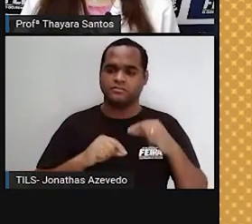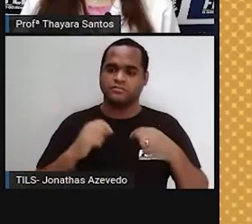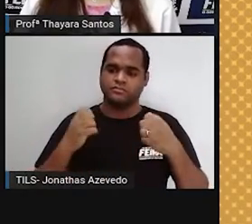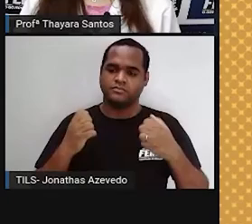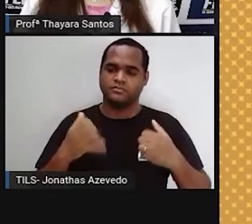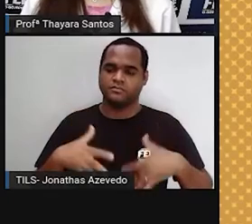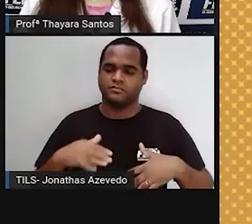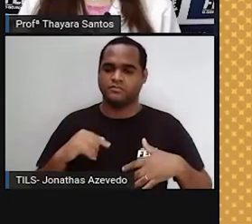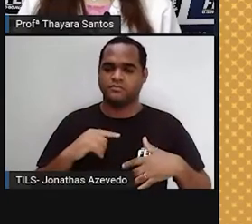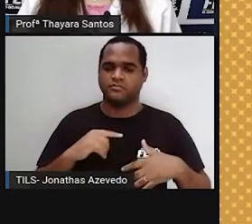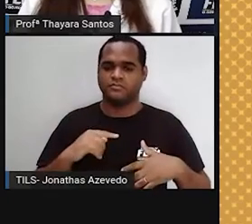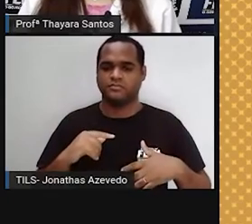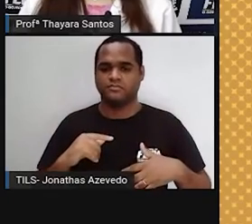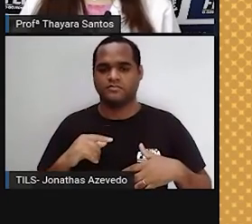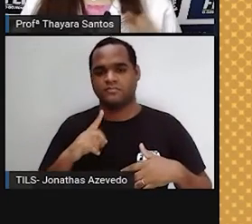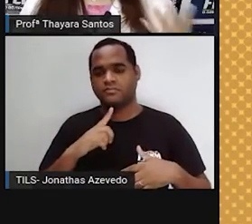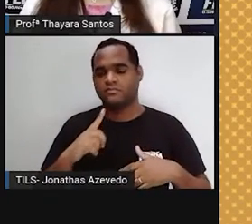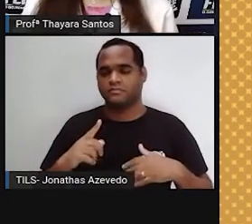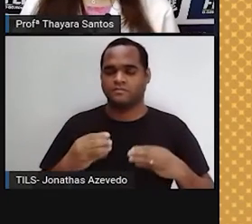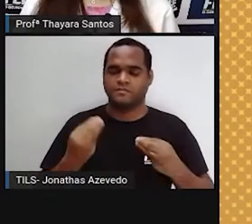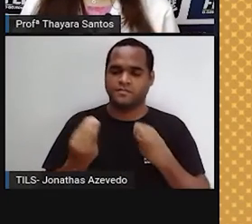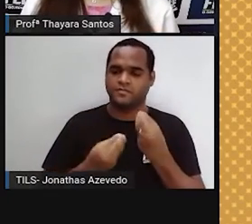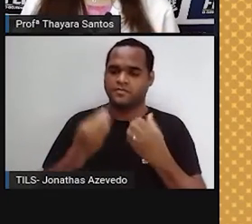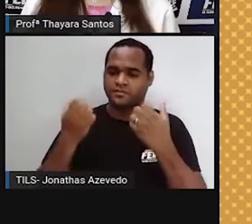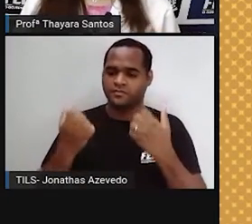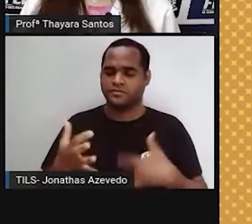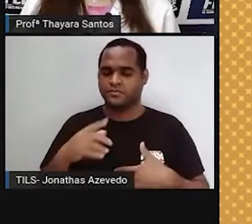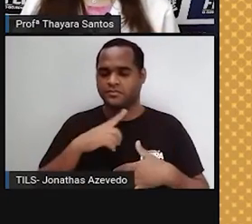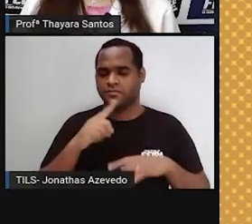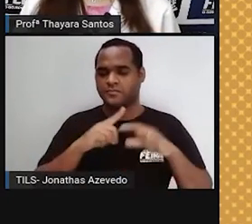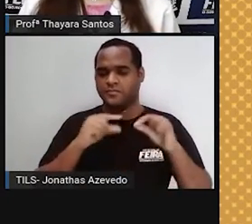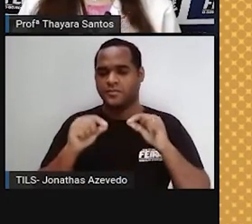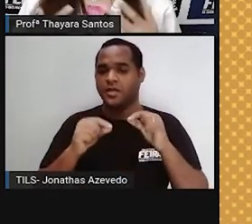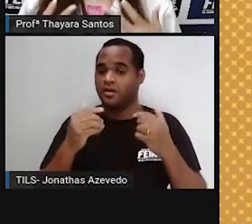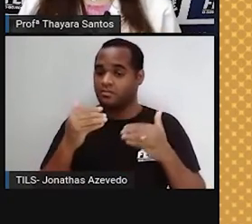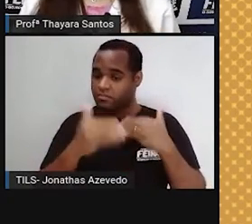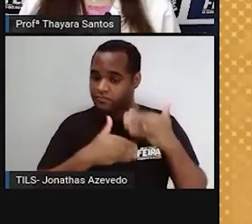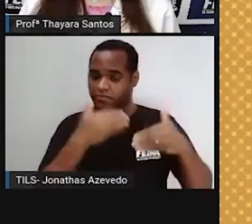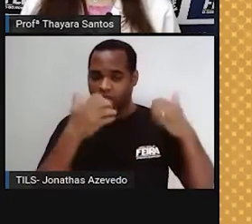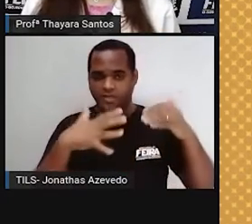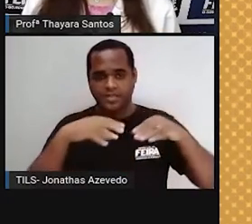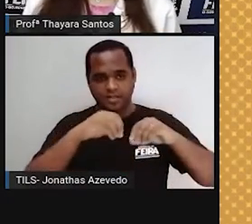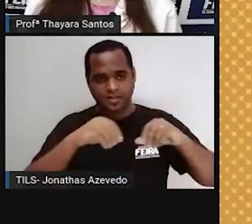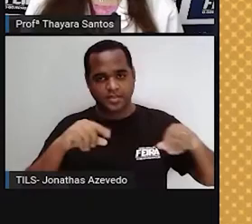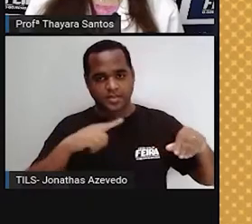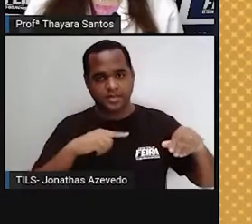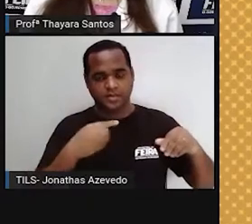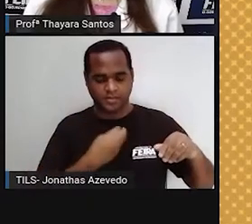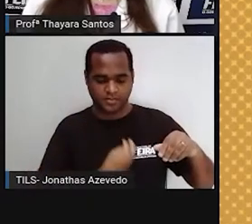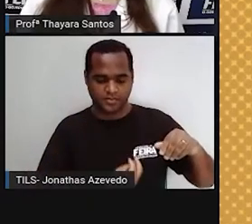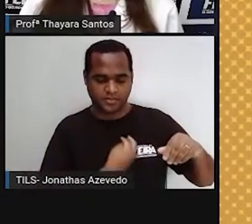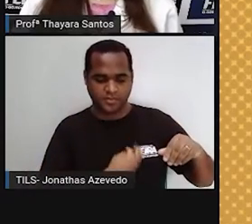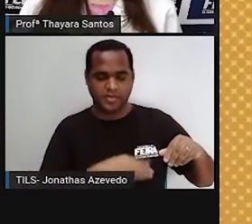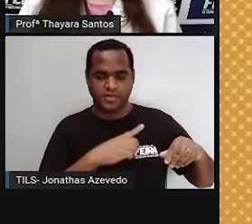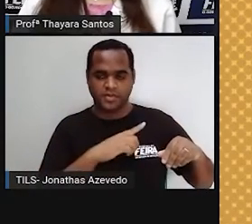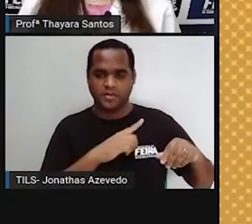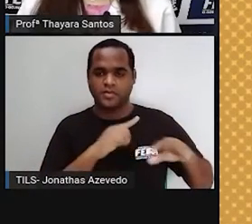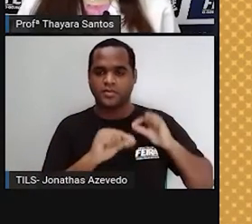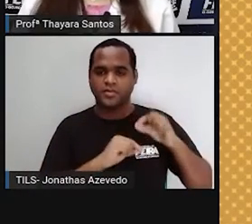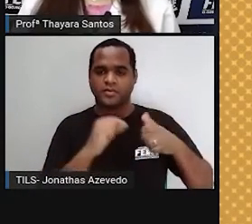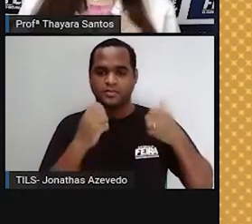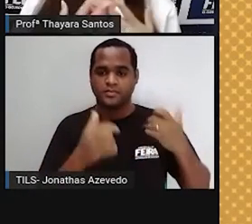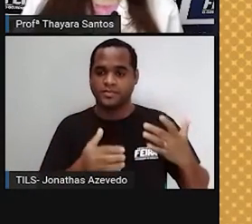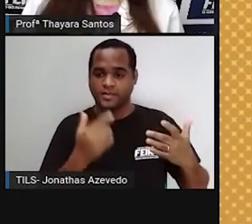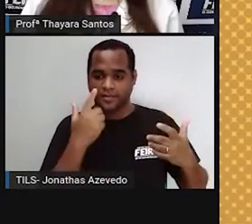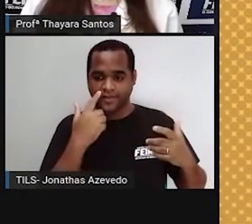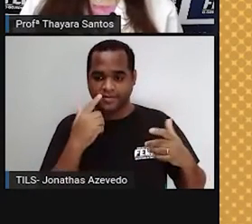necessária pra realização de vários processos que acontecem aqui na Terra e são essenciais pra nossa sobrevivência. Um exemplo disso é